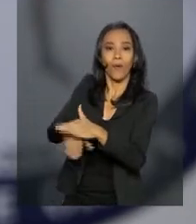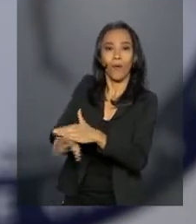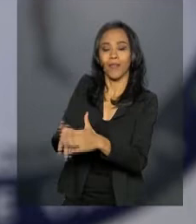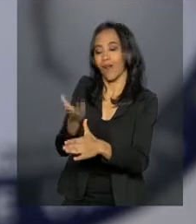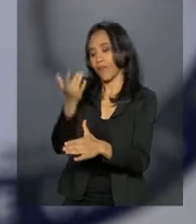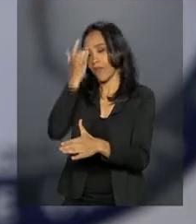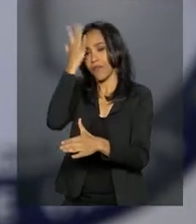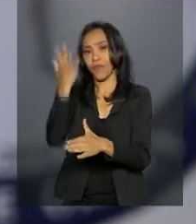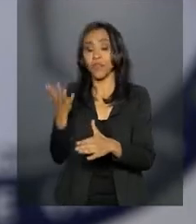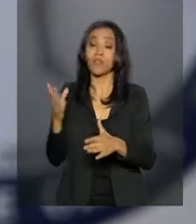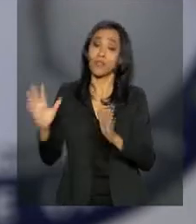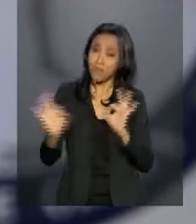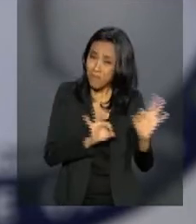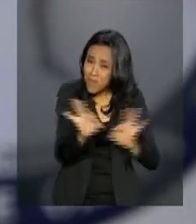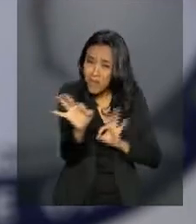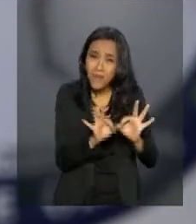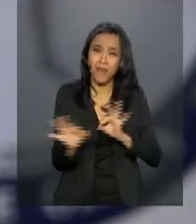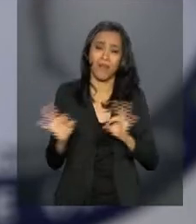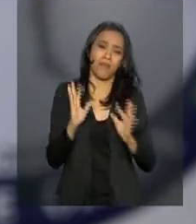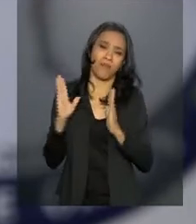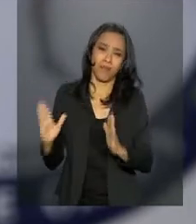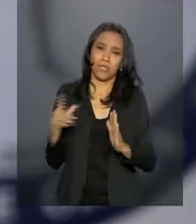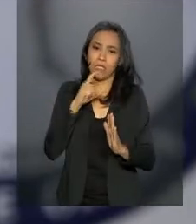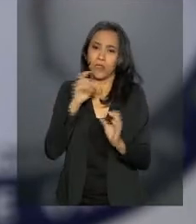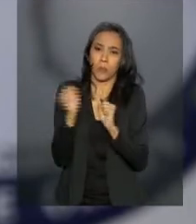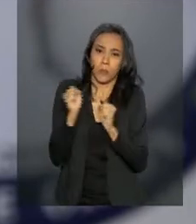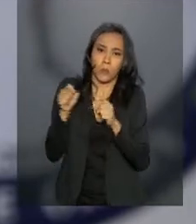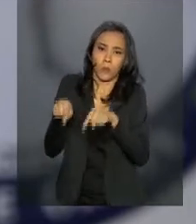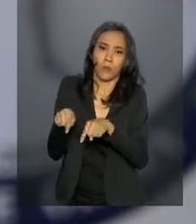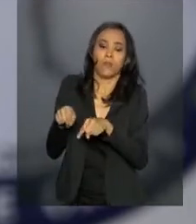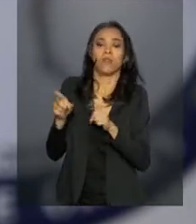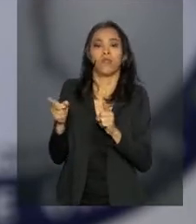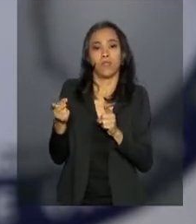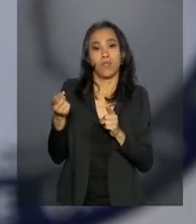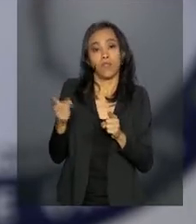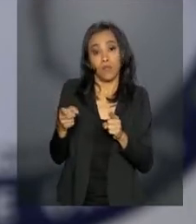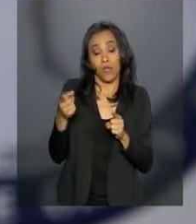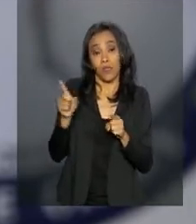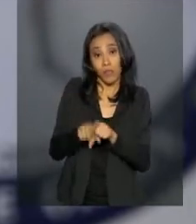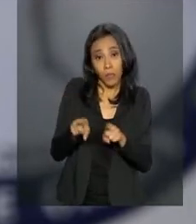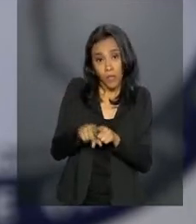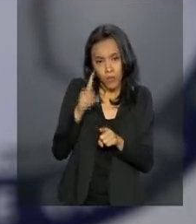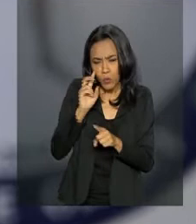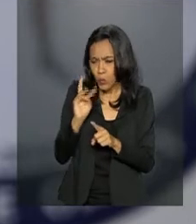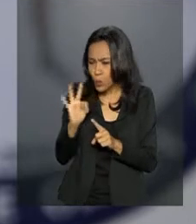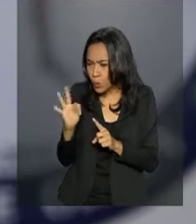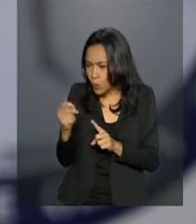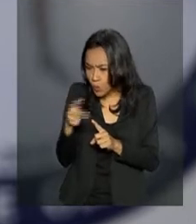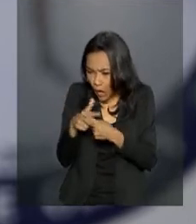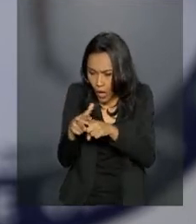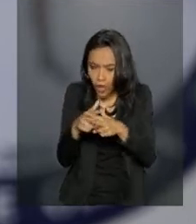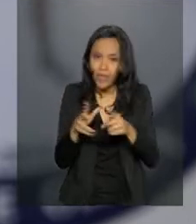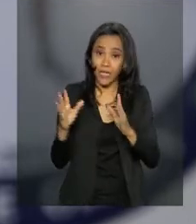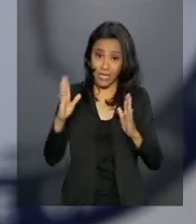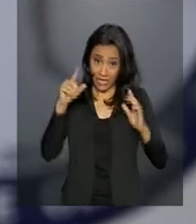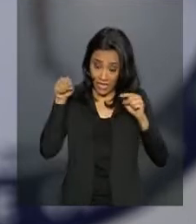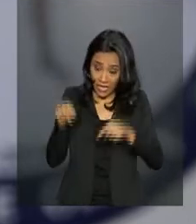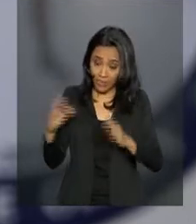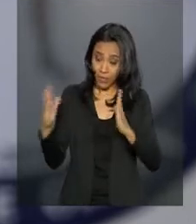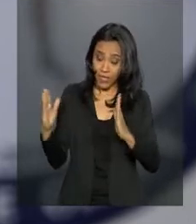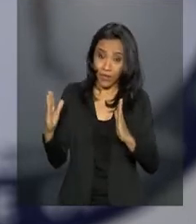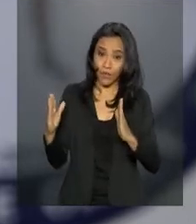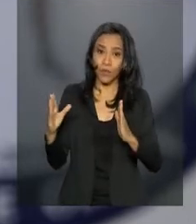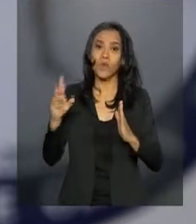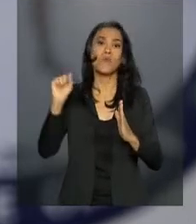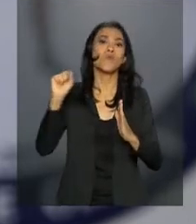questão do parque de tanques, parque de geradores, o próprio reparo na estrutura do MAI. E o inverno, a gente trabalha mais